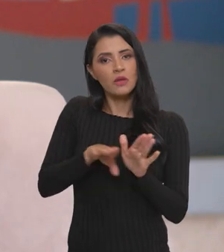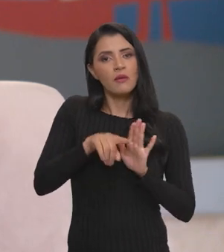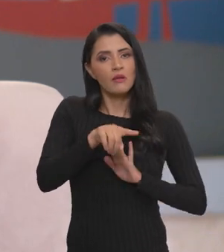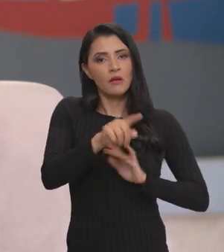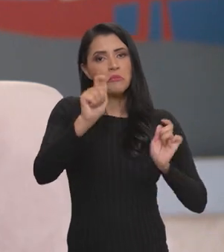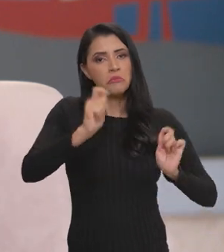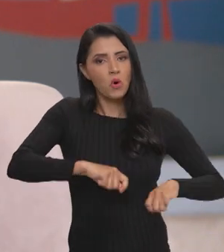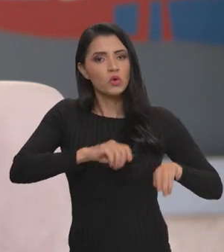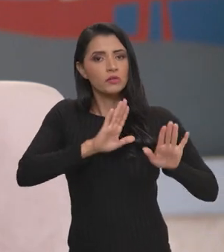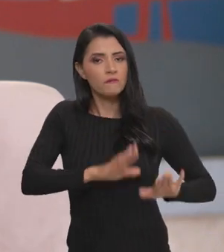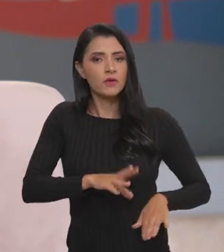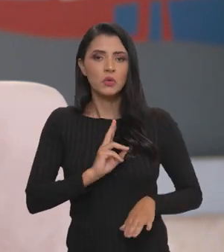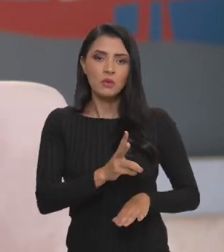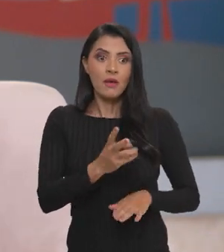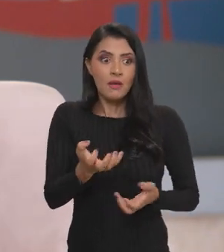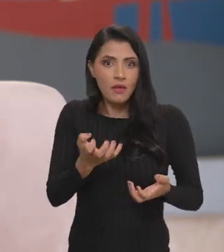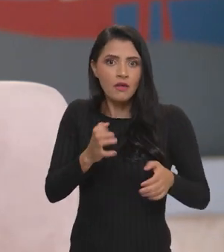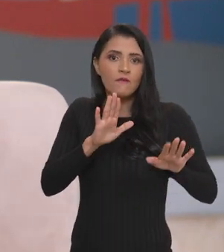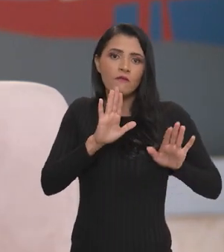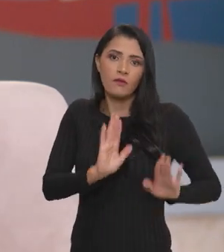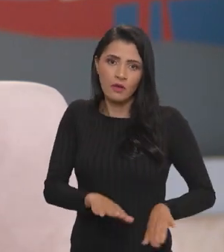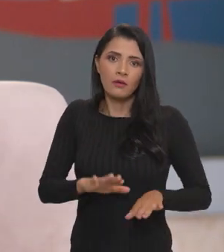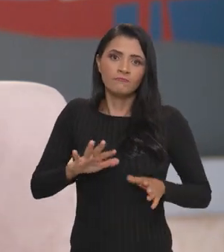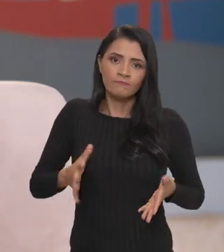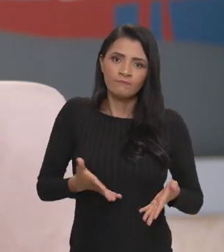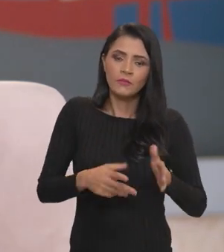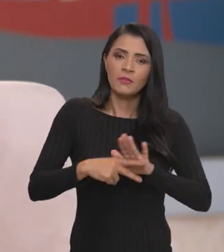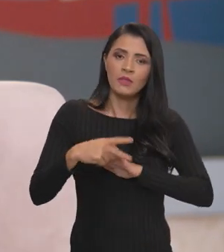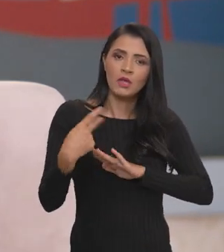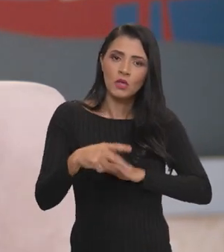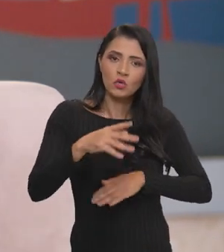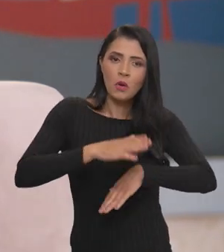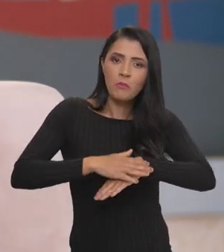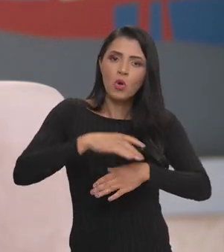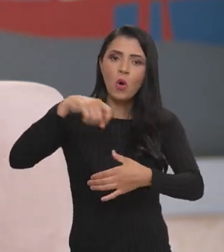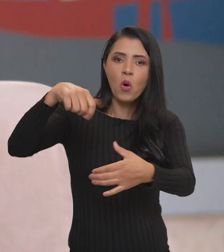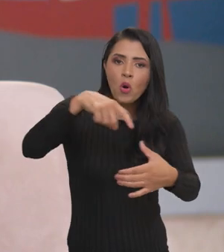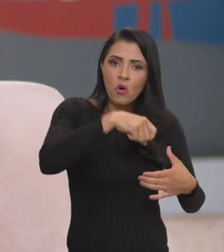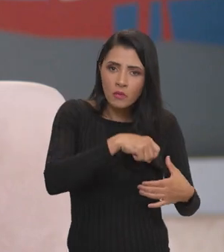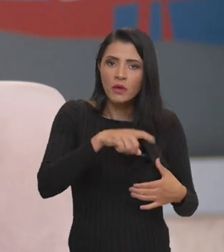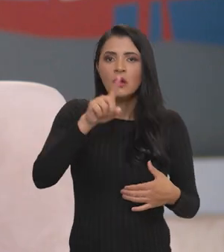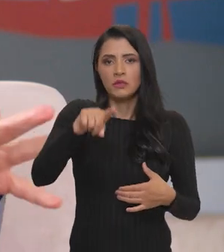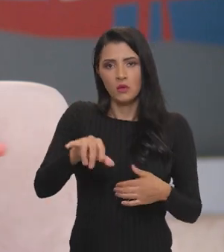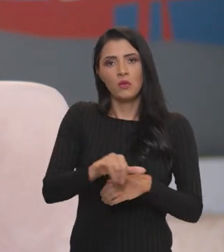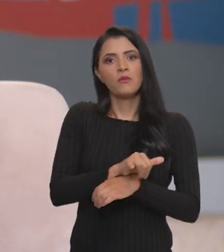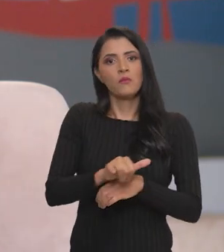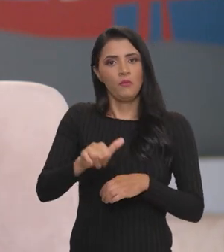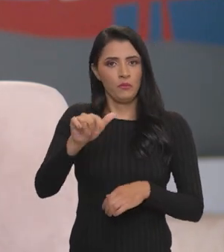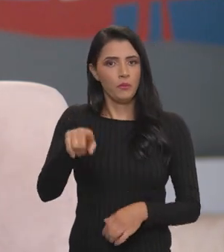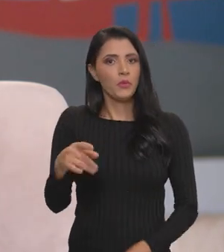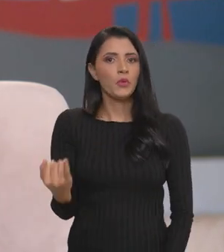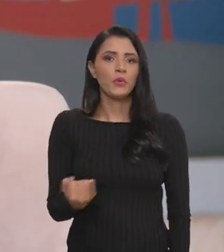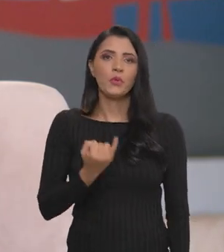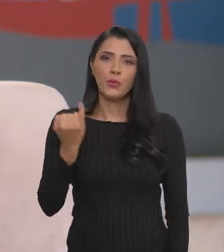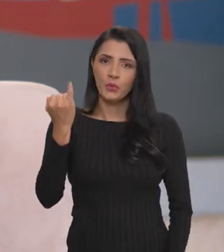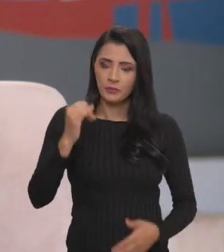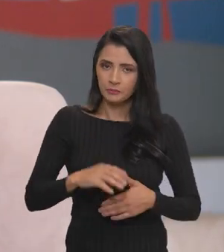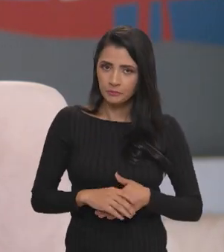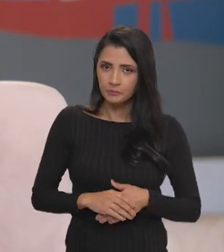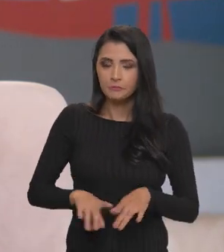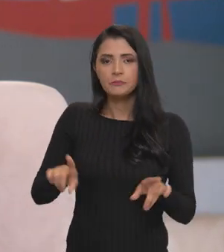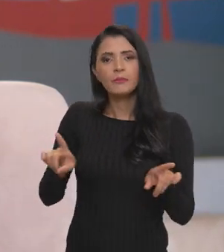está chegando naquela propriedade possa ficar, queira ficar e tenha um estímulo para ter a sua própria produção. Então, essas já foram medidas importantes.